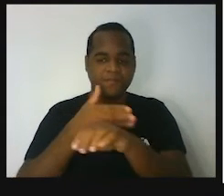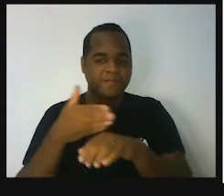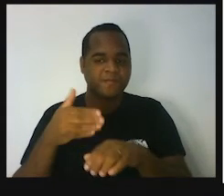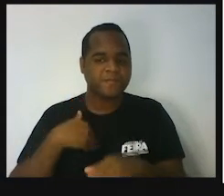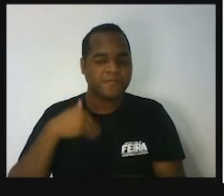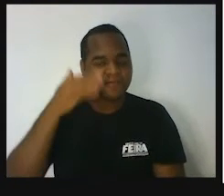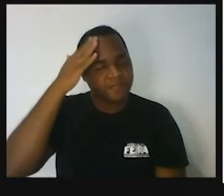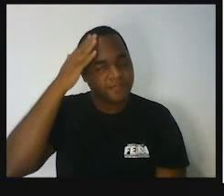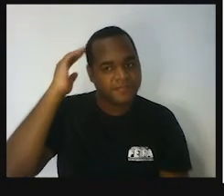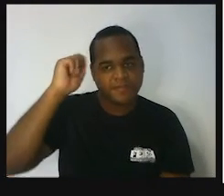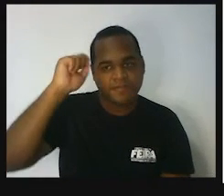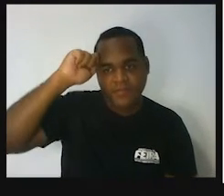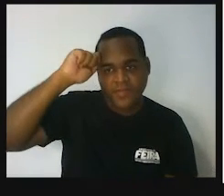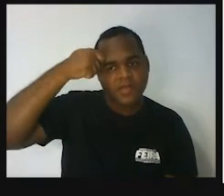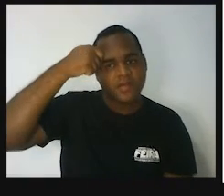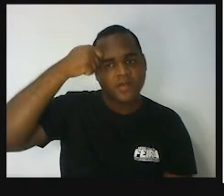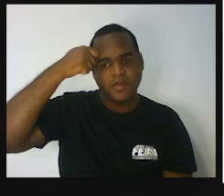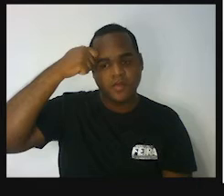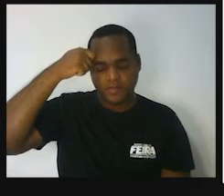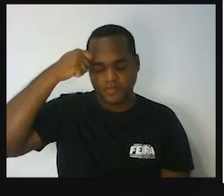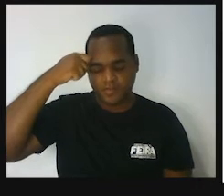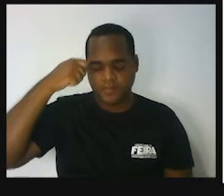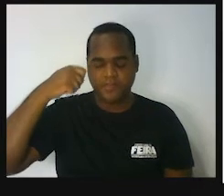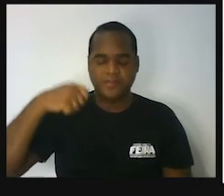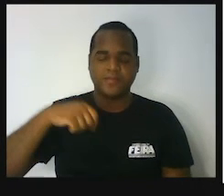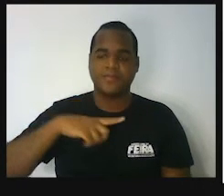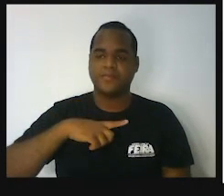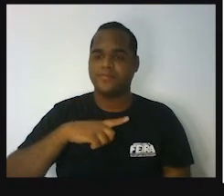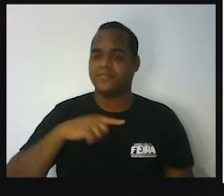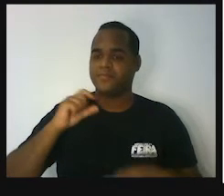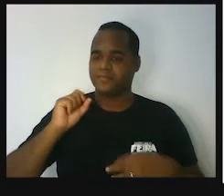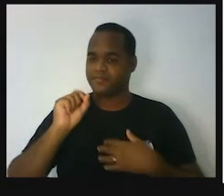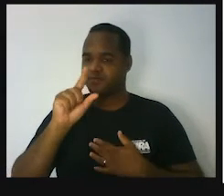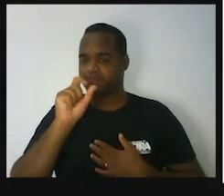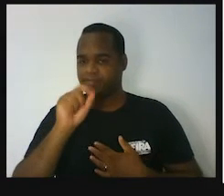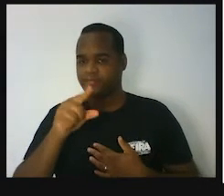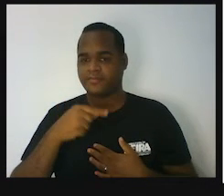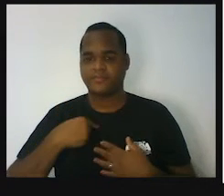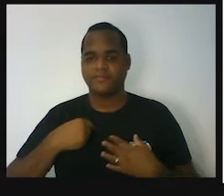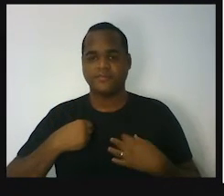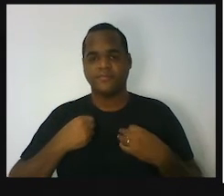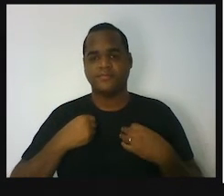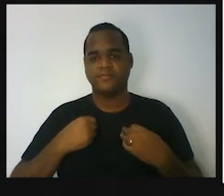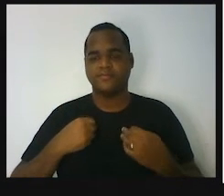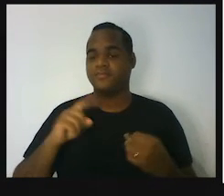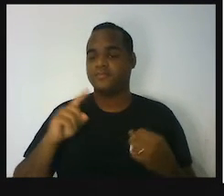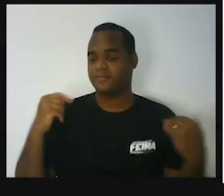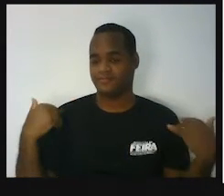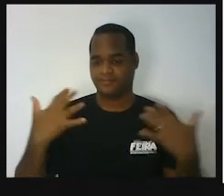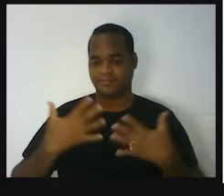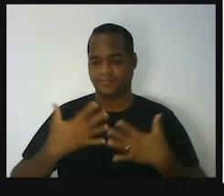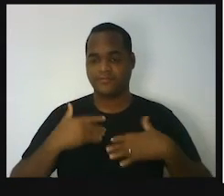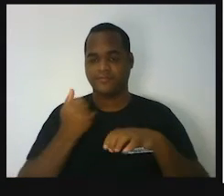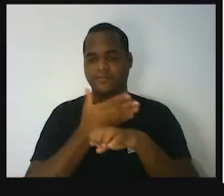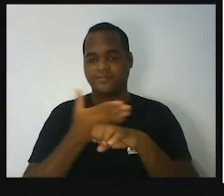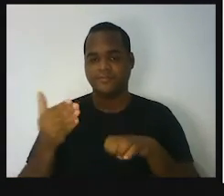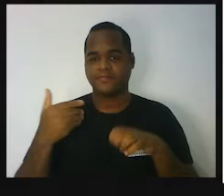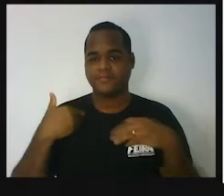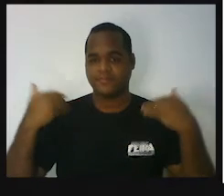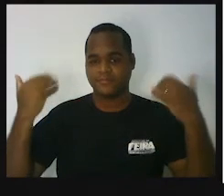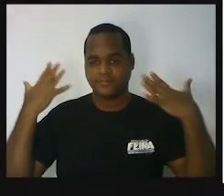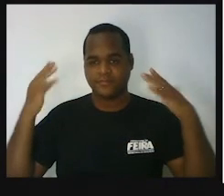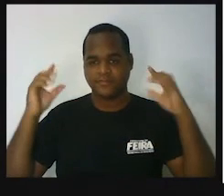cabelo é preto, estou vestindo uma camisa azul marinho e por cima um jaleco branco. Atrás de mim,